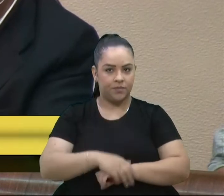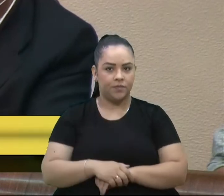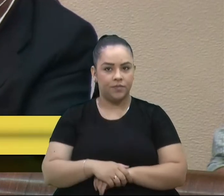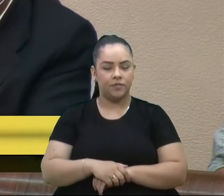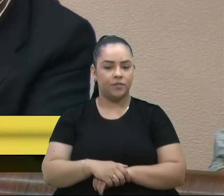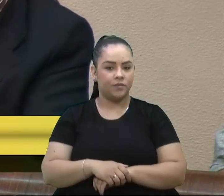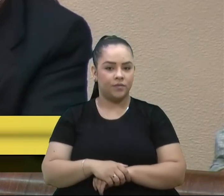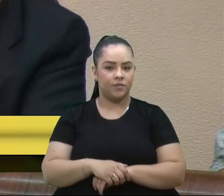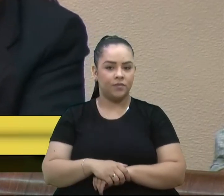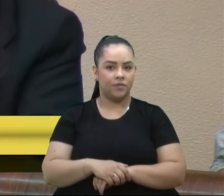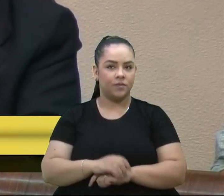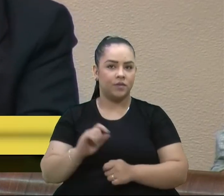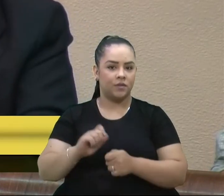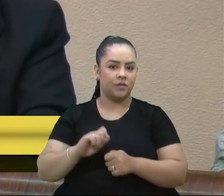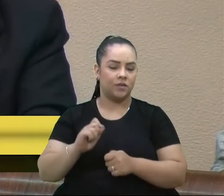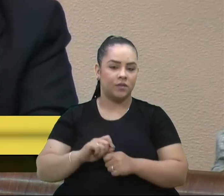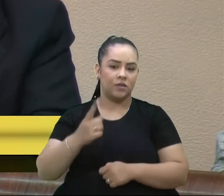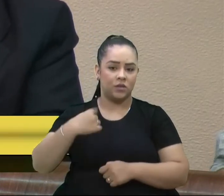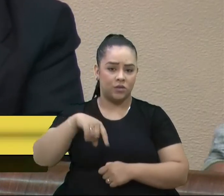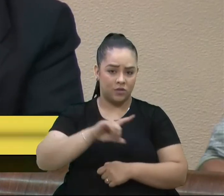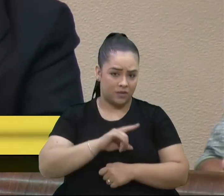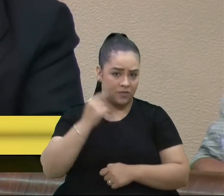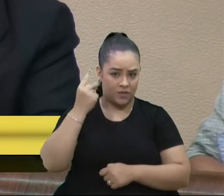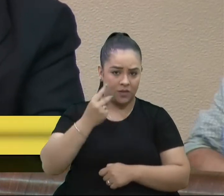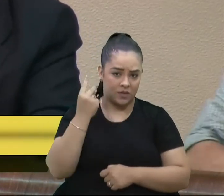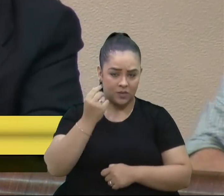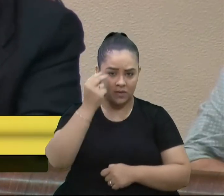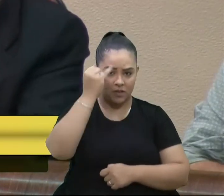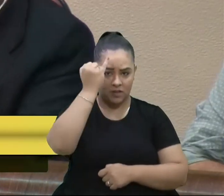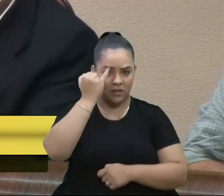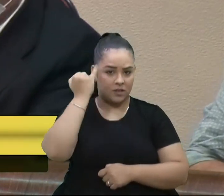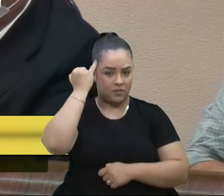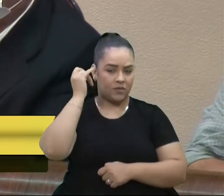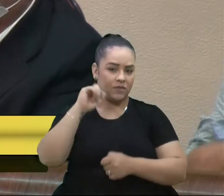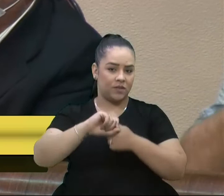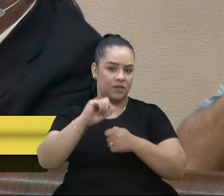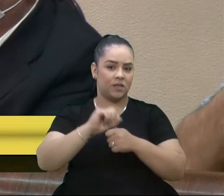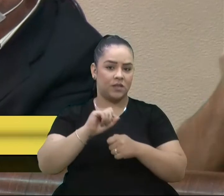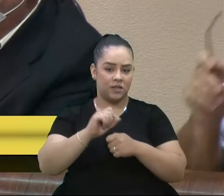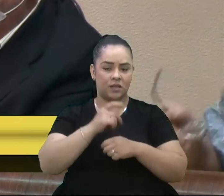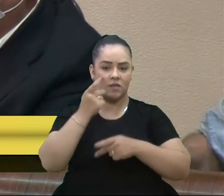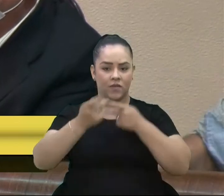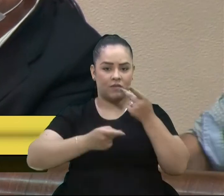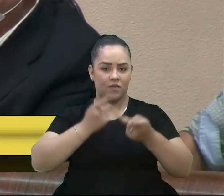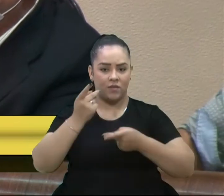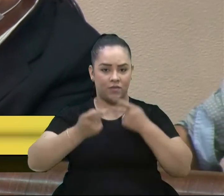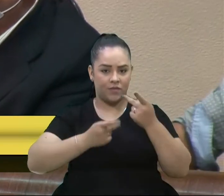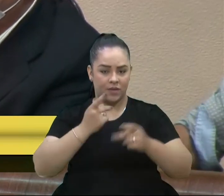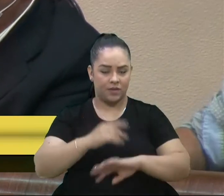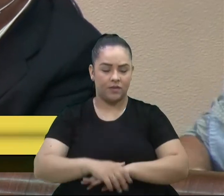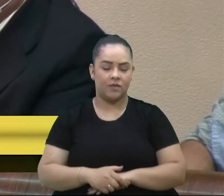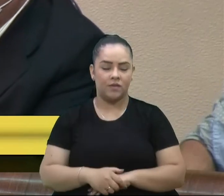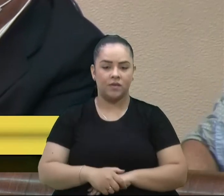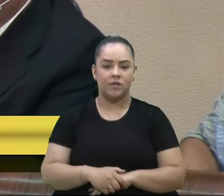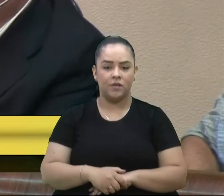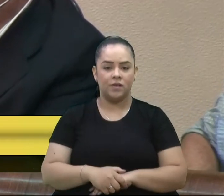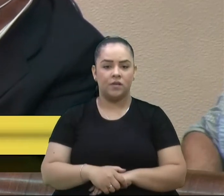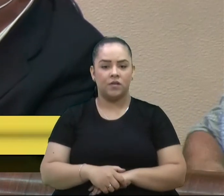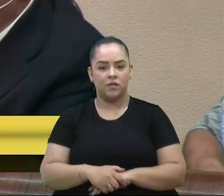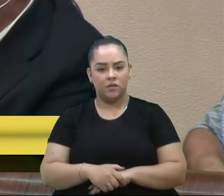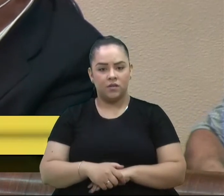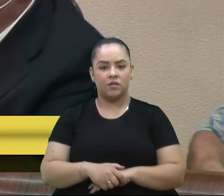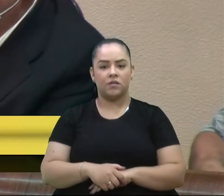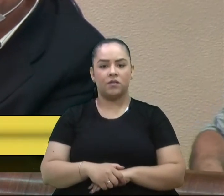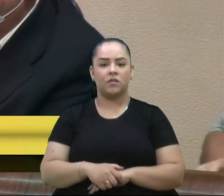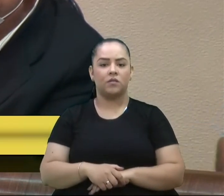que nos faz, vereador D'Ambrosio, fazer essas manifestações em público, porque se não faz nem